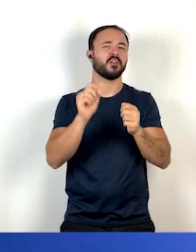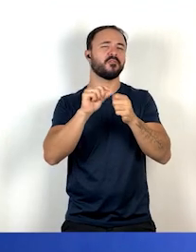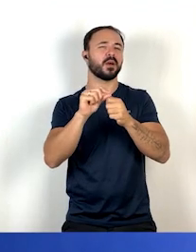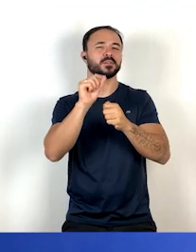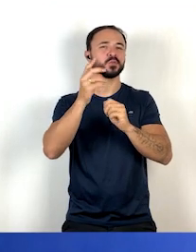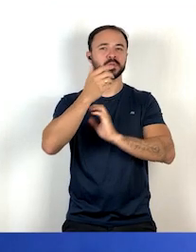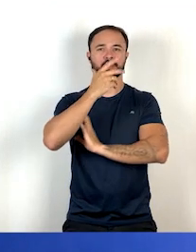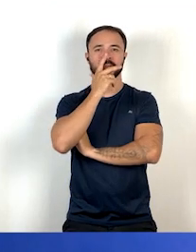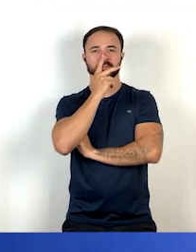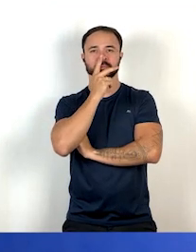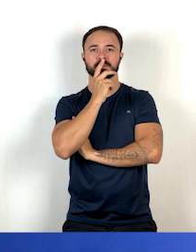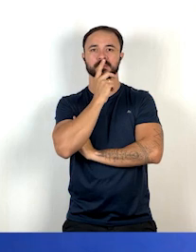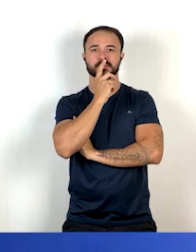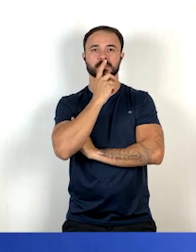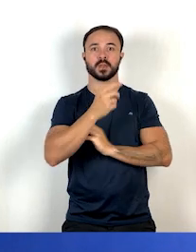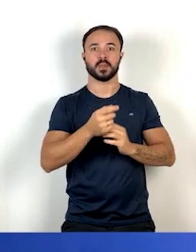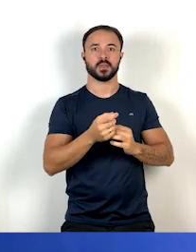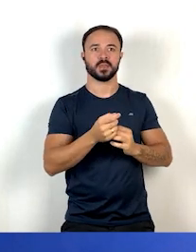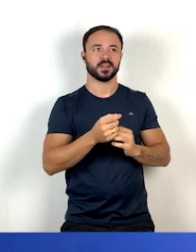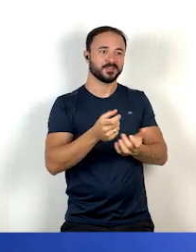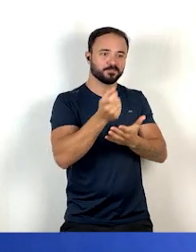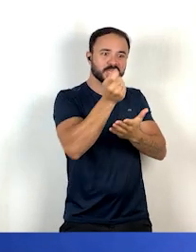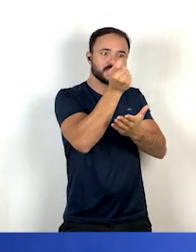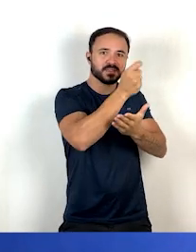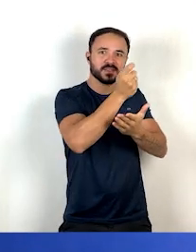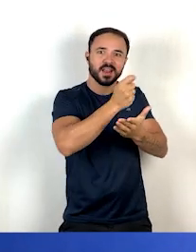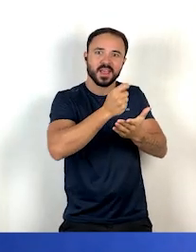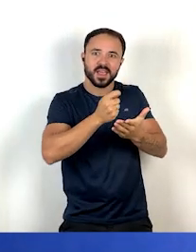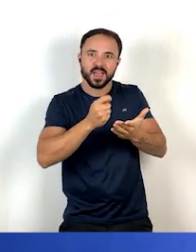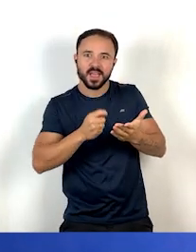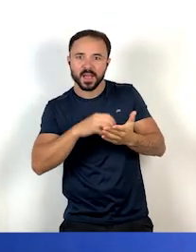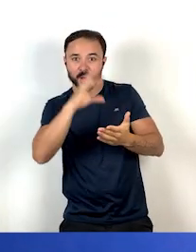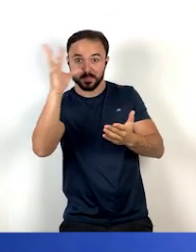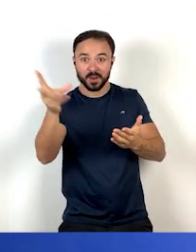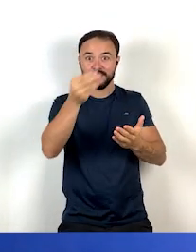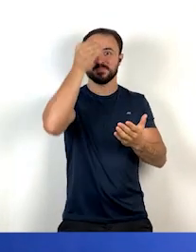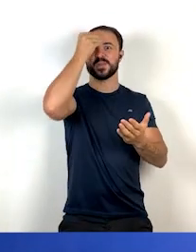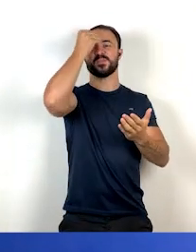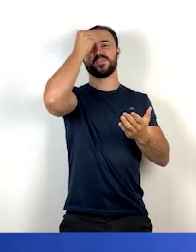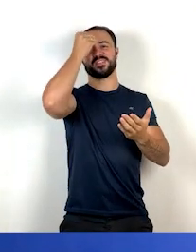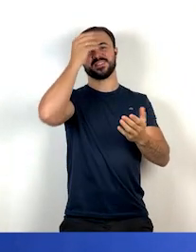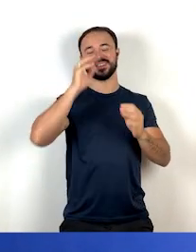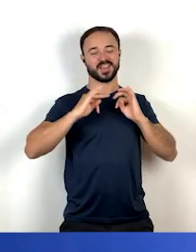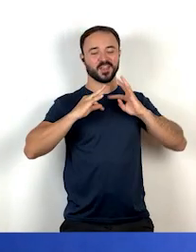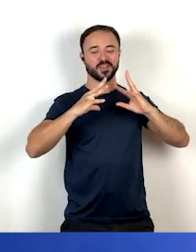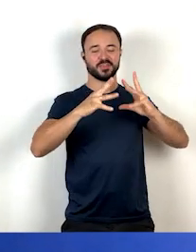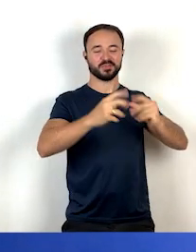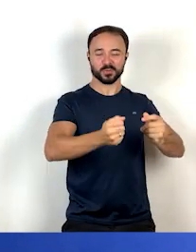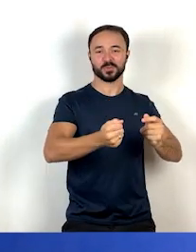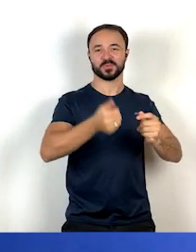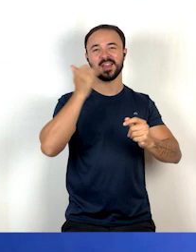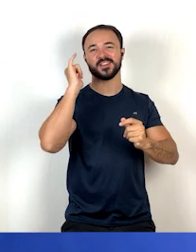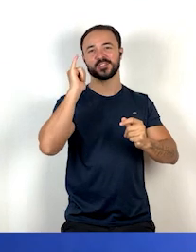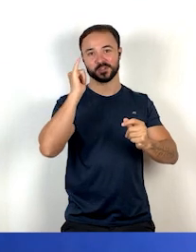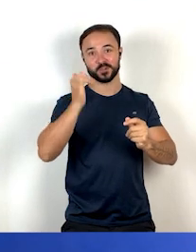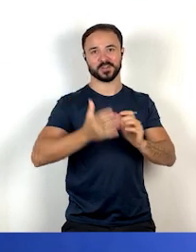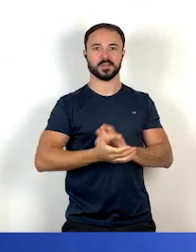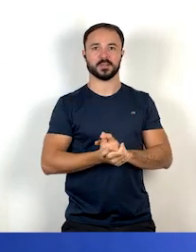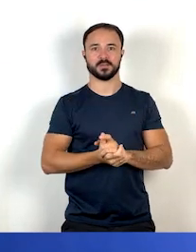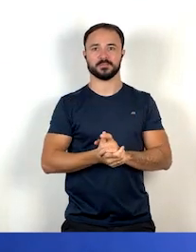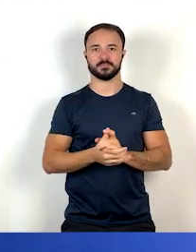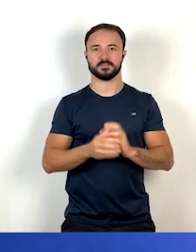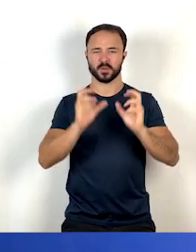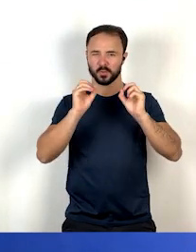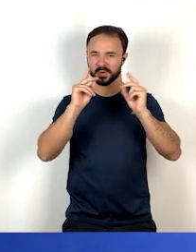O que ele faz? Ele registra a história para não a perder também. Tá? Então,